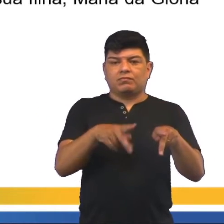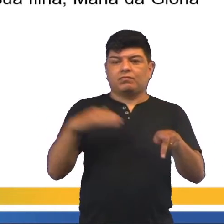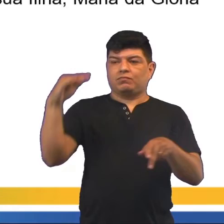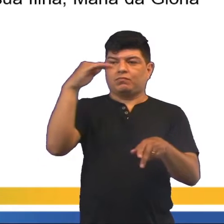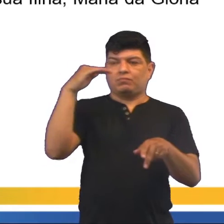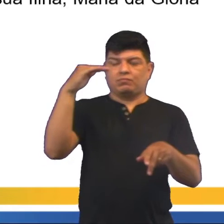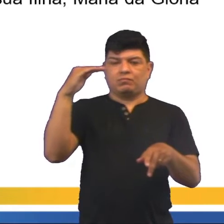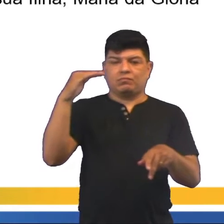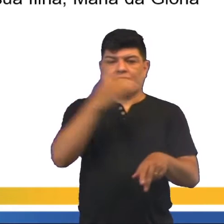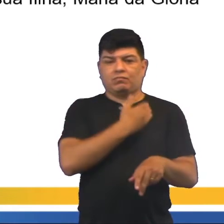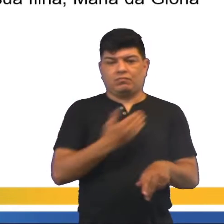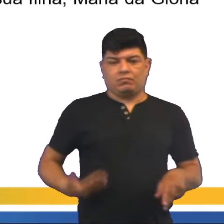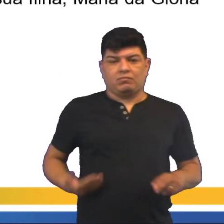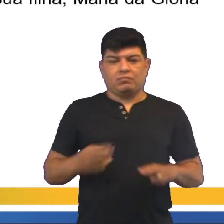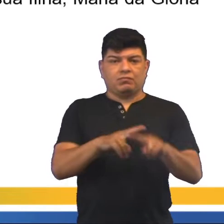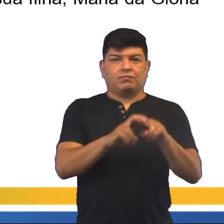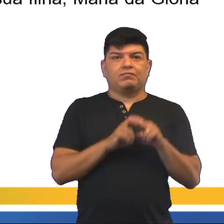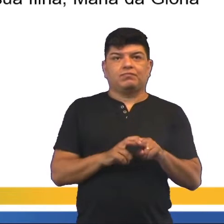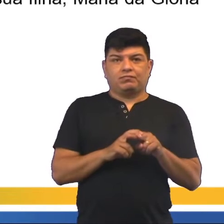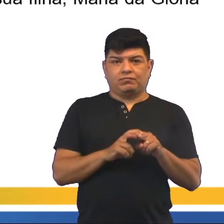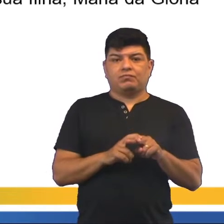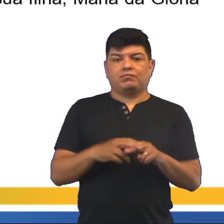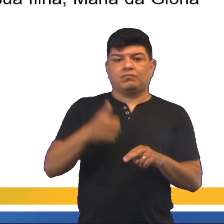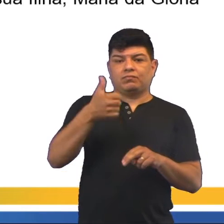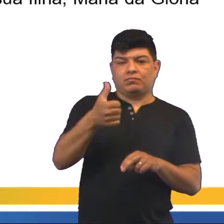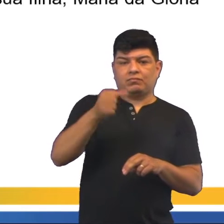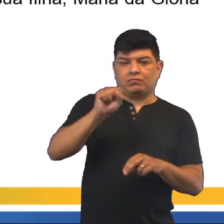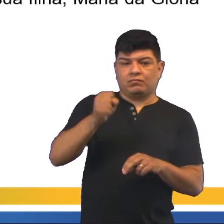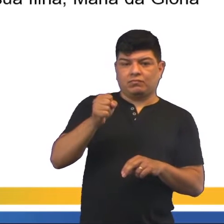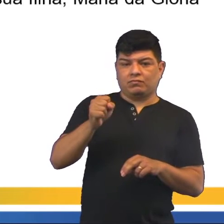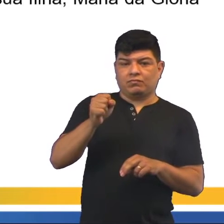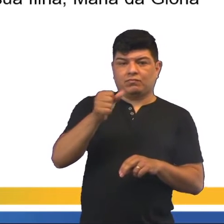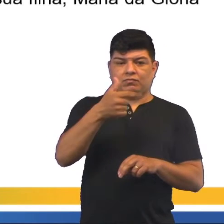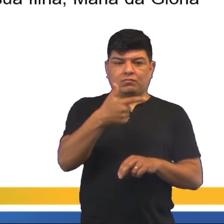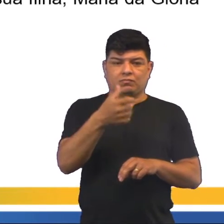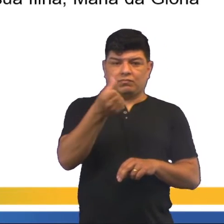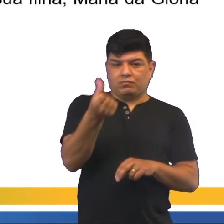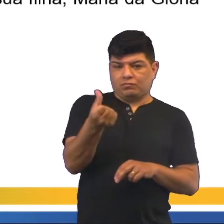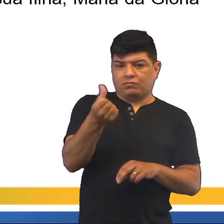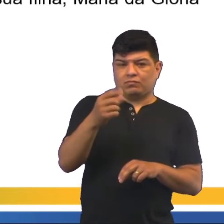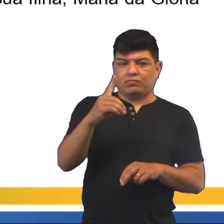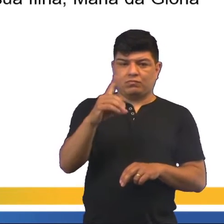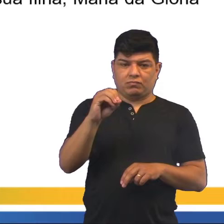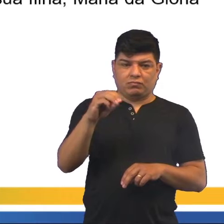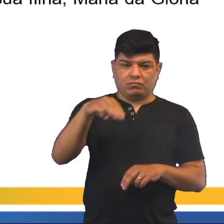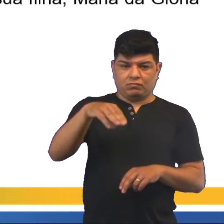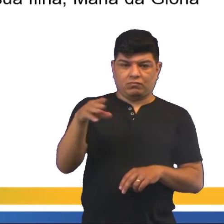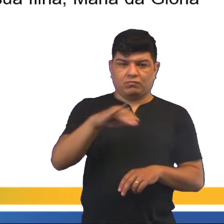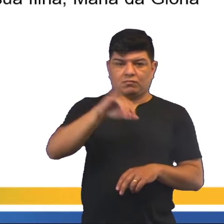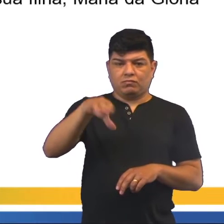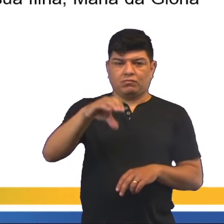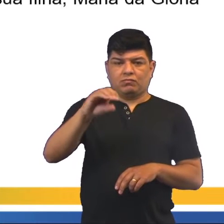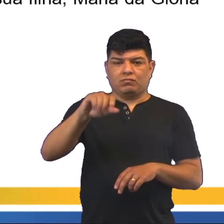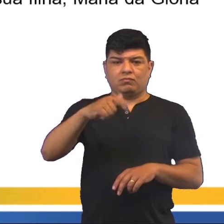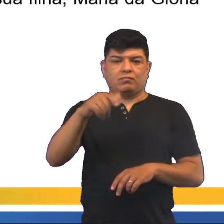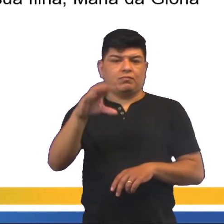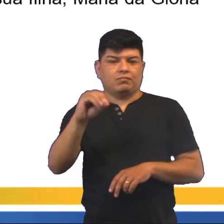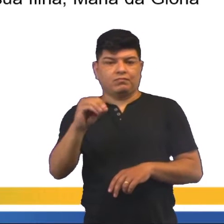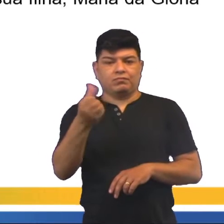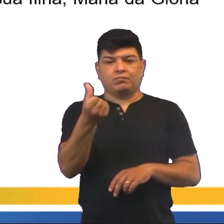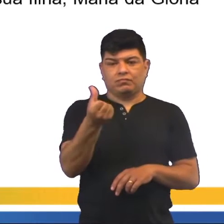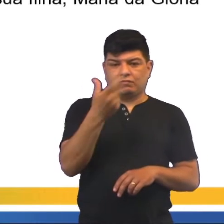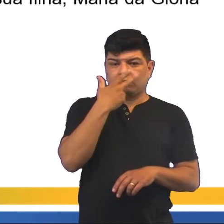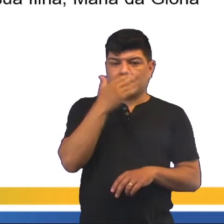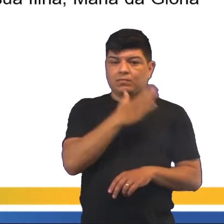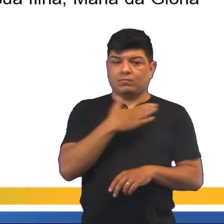elites com o governo. Além disso, né? Em 1826, o Dom João VI falece em Portugal. Como o Dom